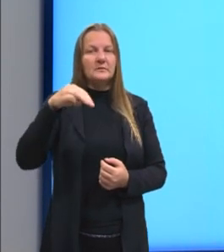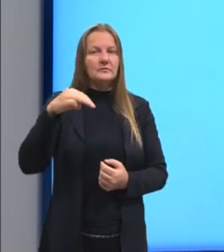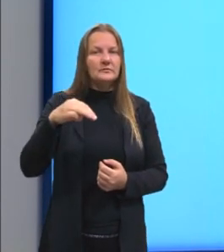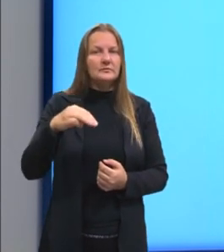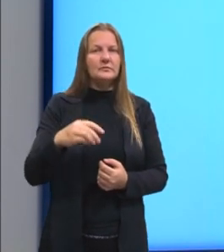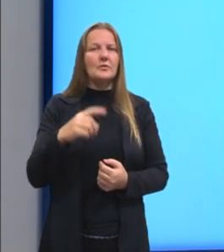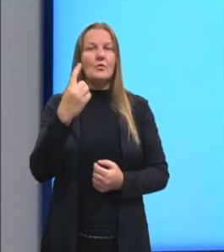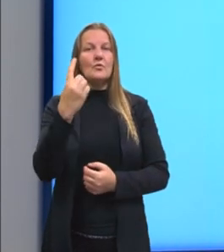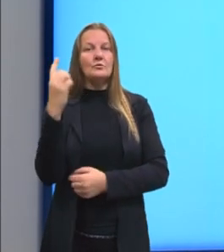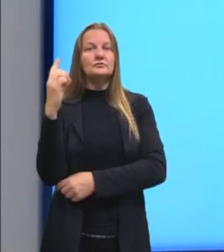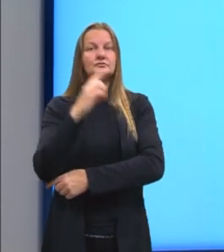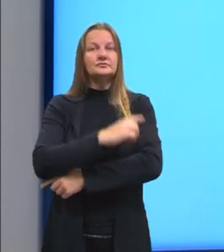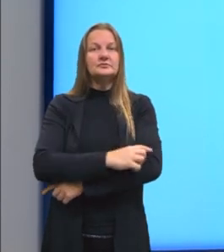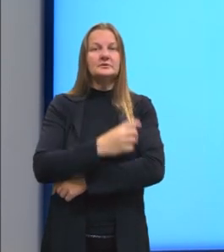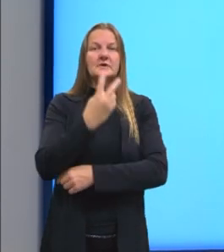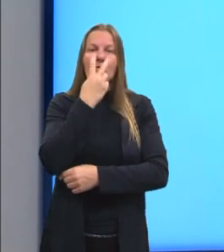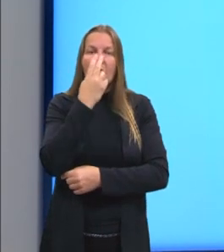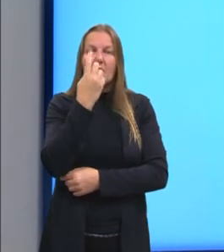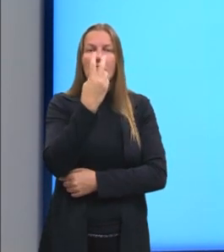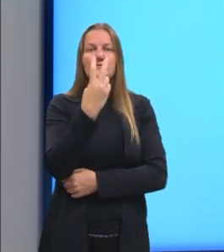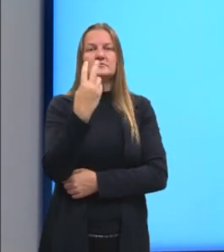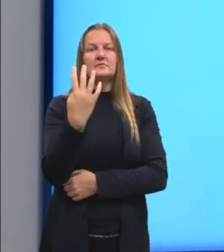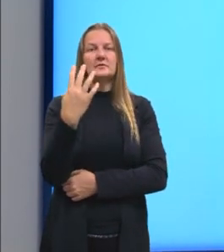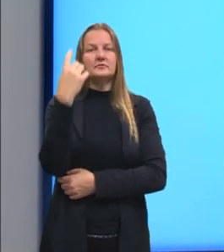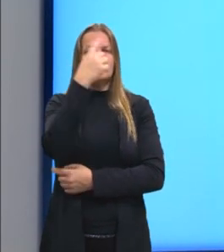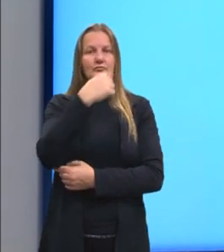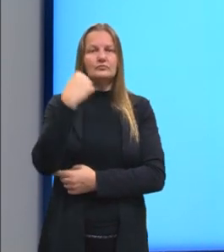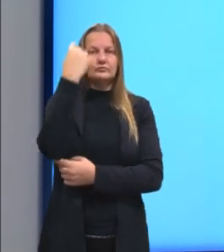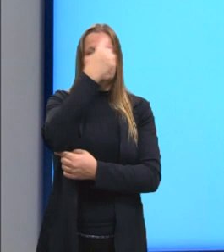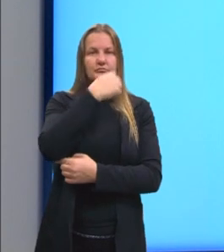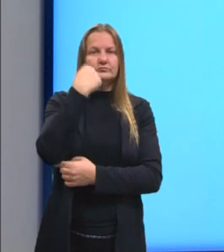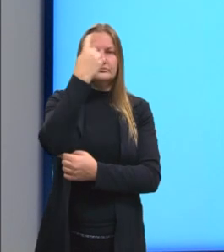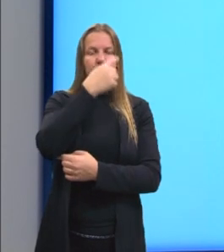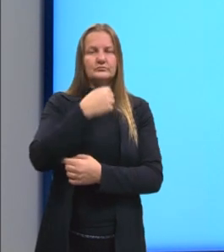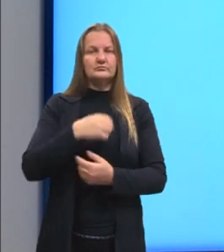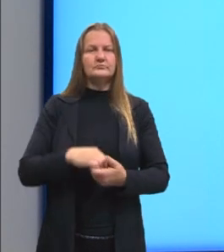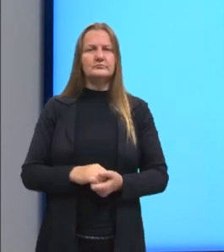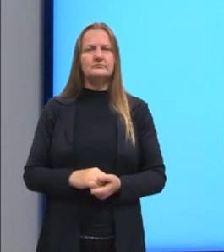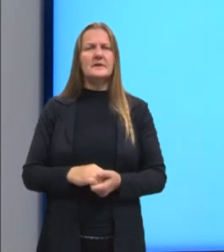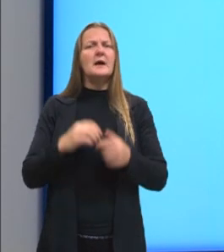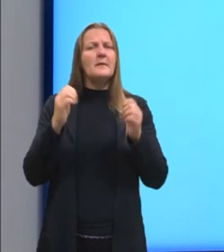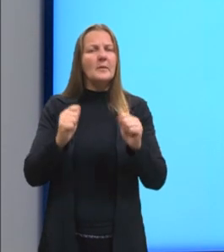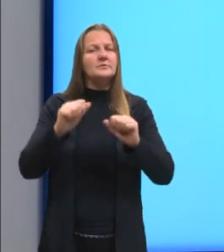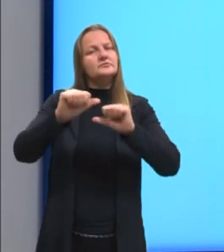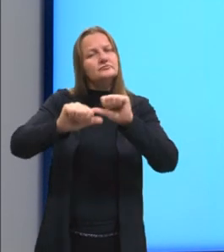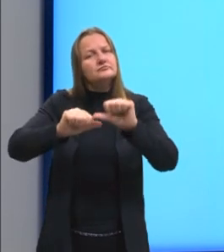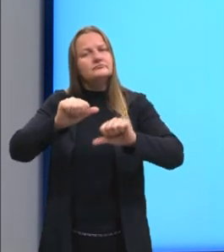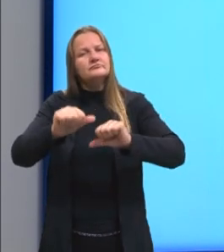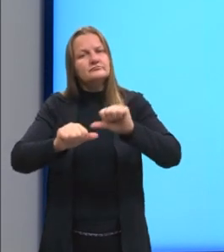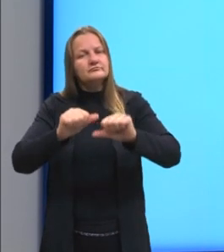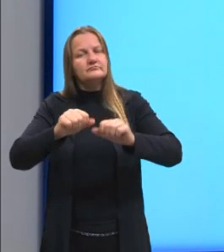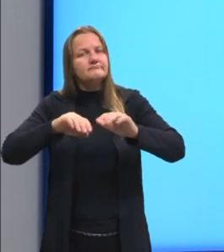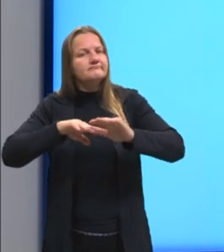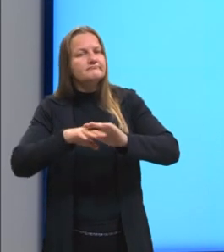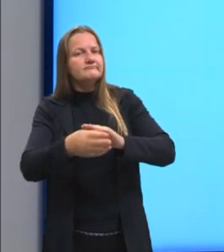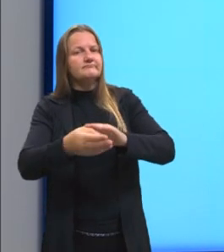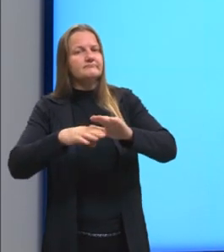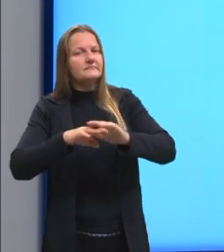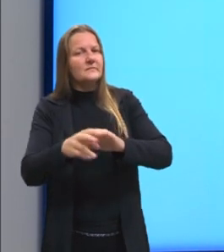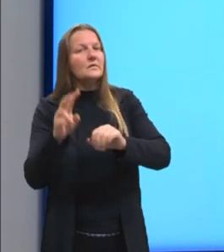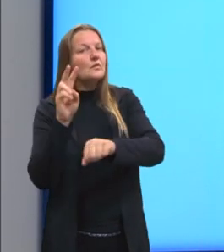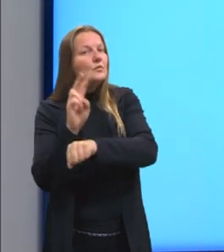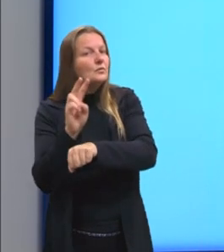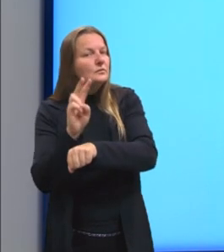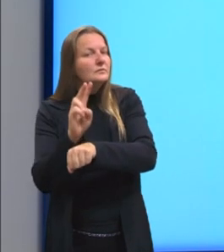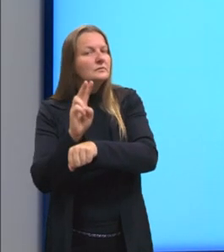e um dia equivale a 24 horas. Então, também podemos fazer a transformação, mas aí cuidando ali